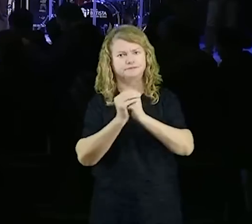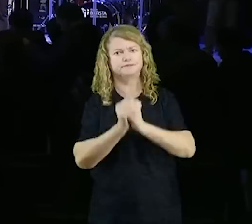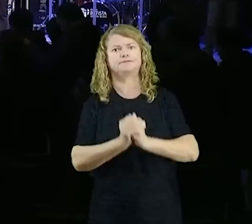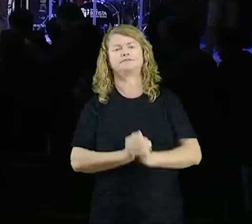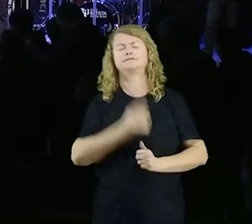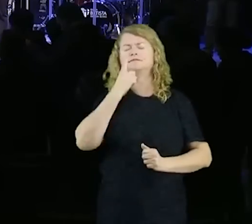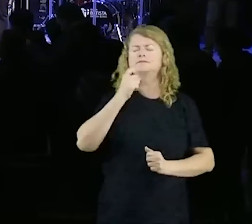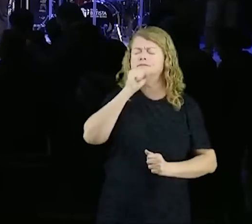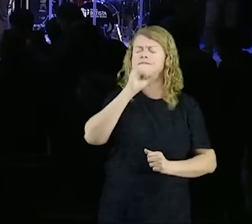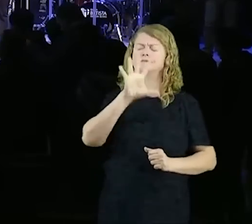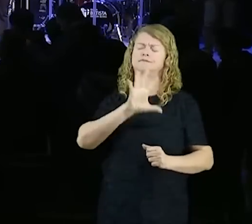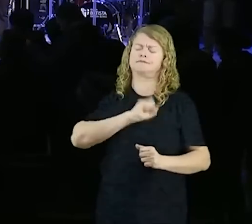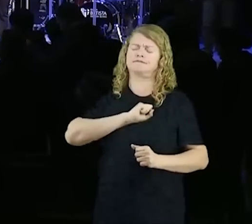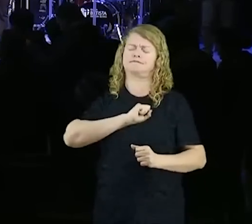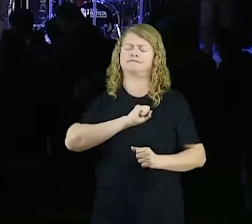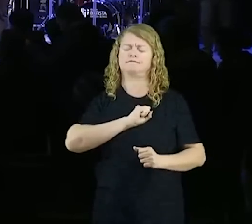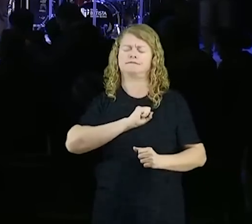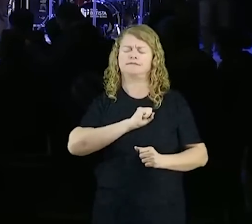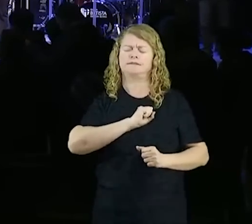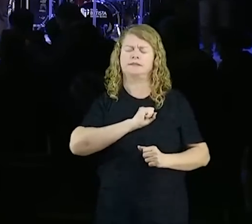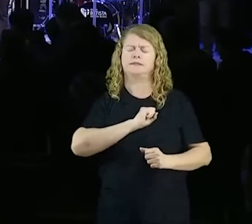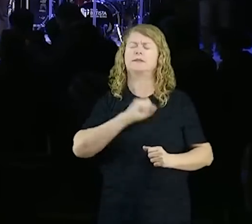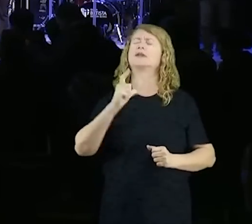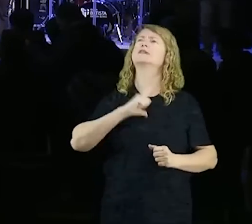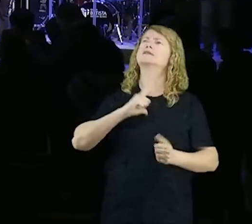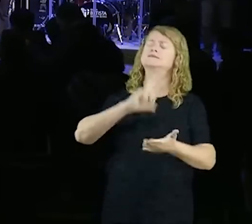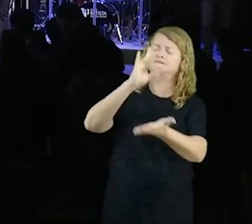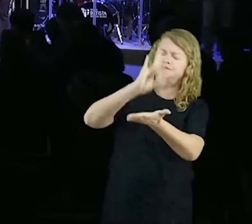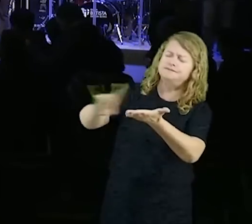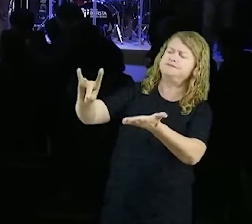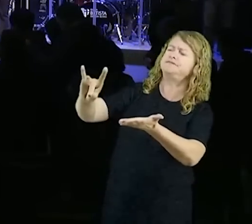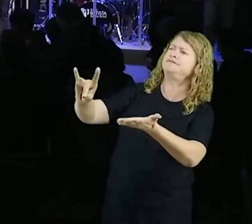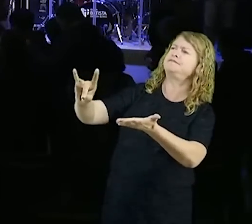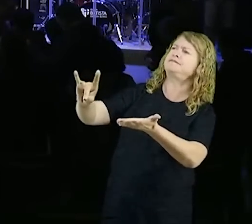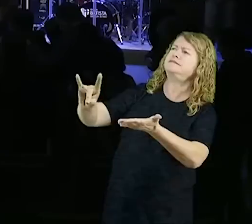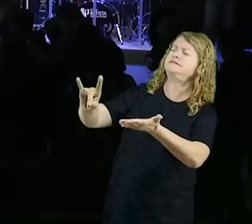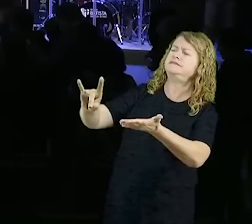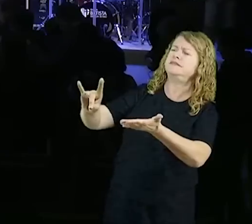temos um inimigo, que mente,